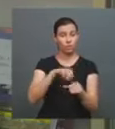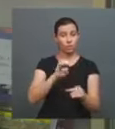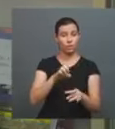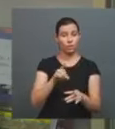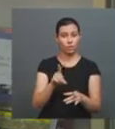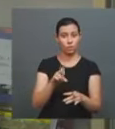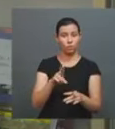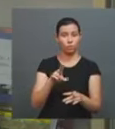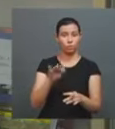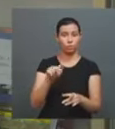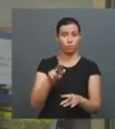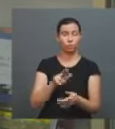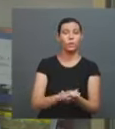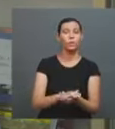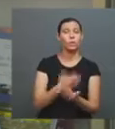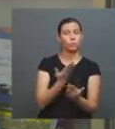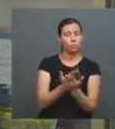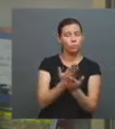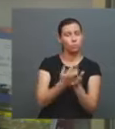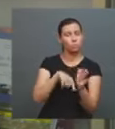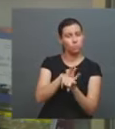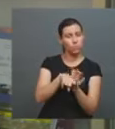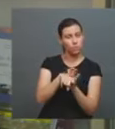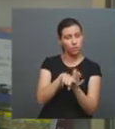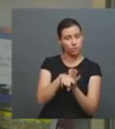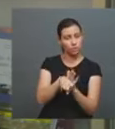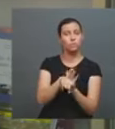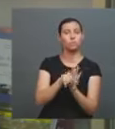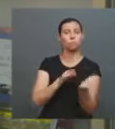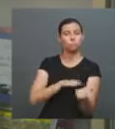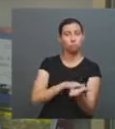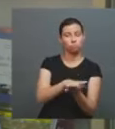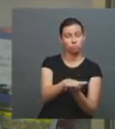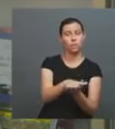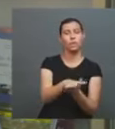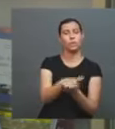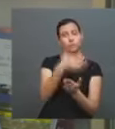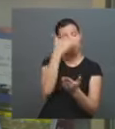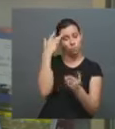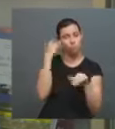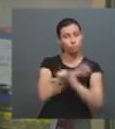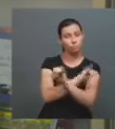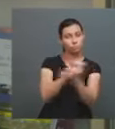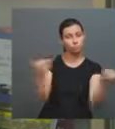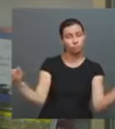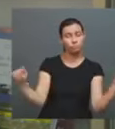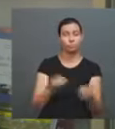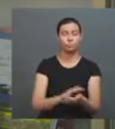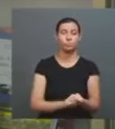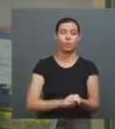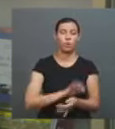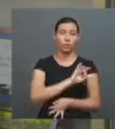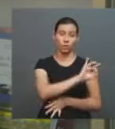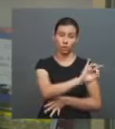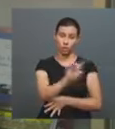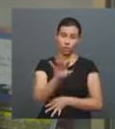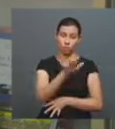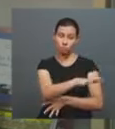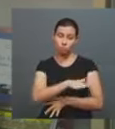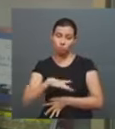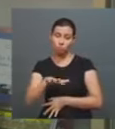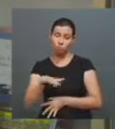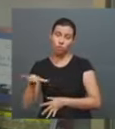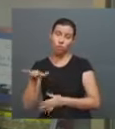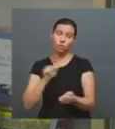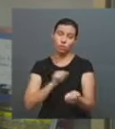Cada área tem seus próprios meios de publicar seus resultados. Geralmente, é artigo, mas